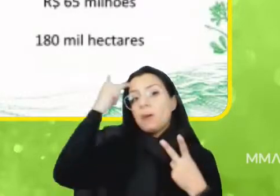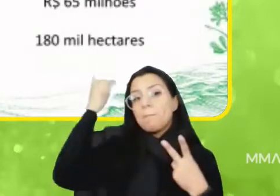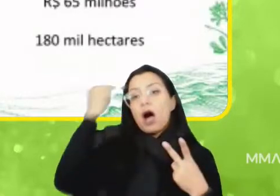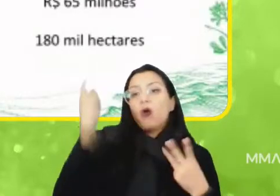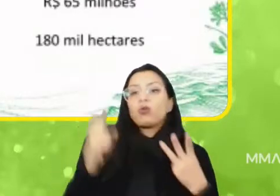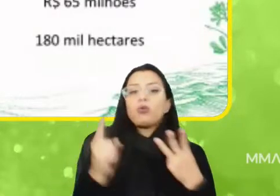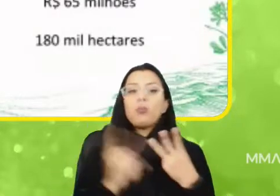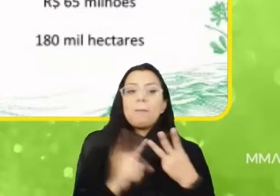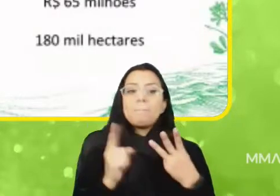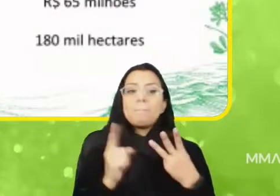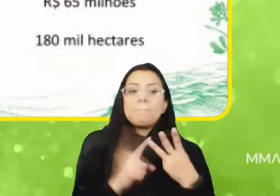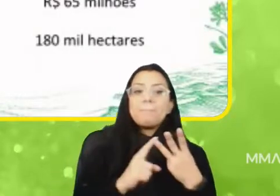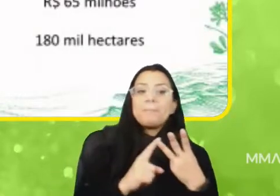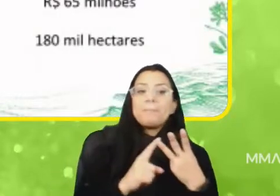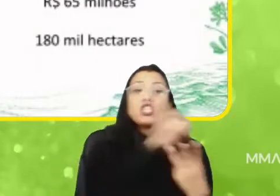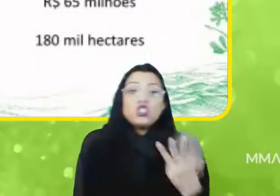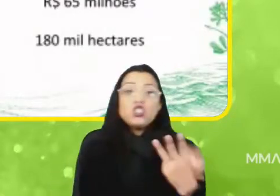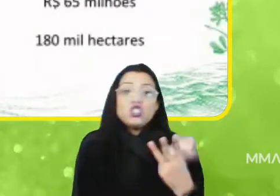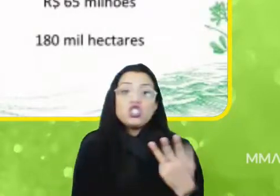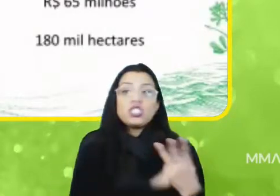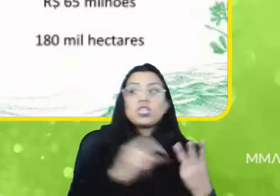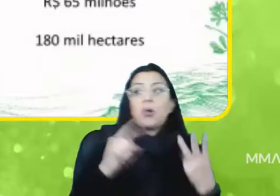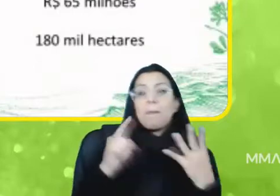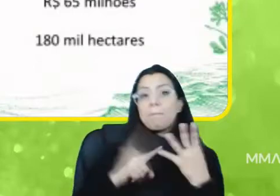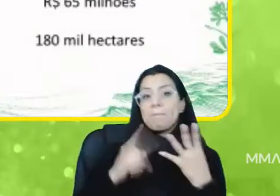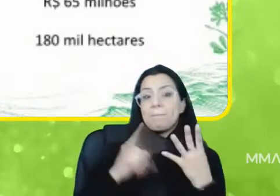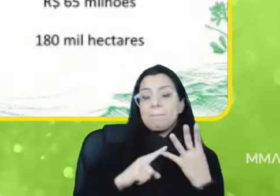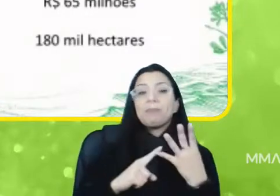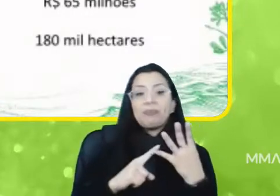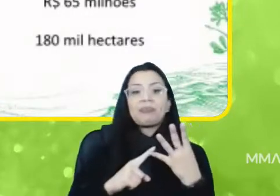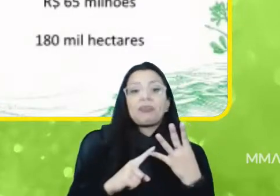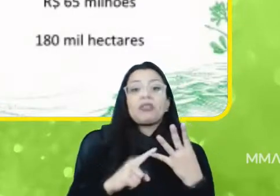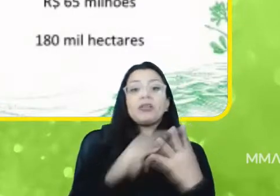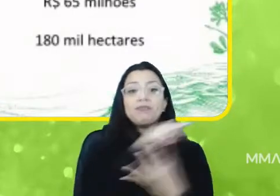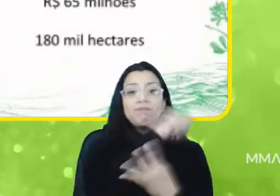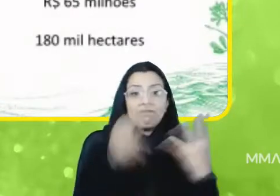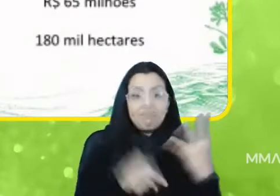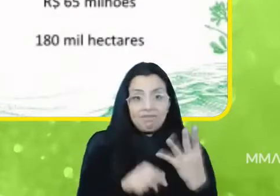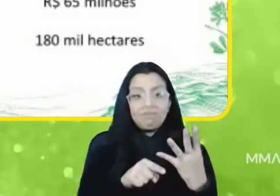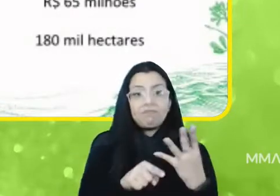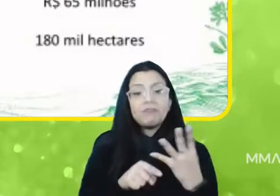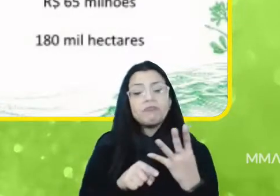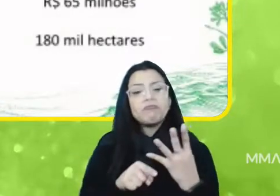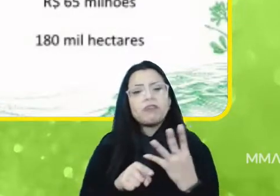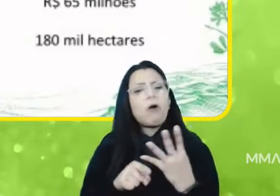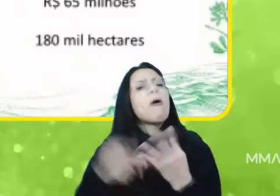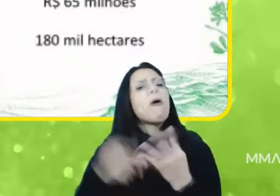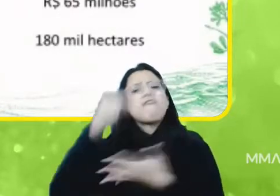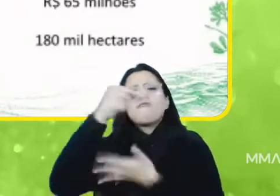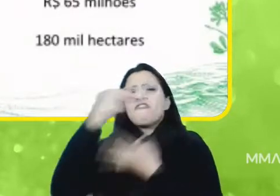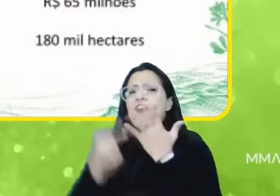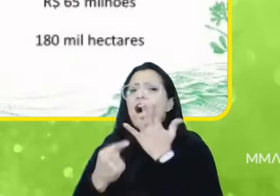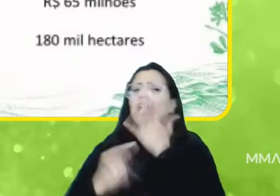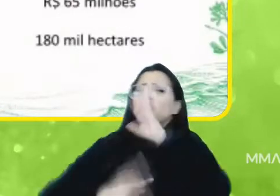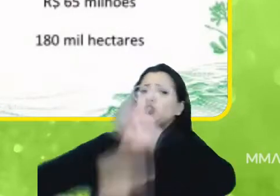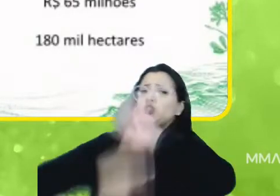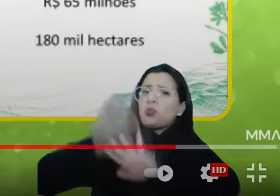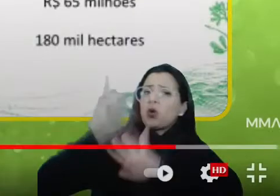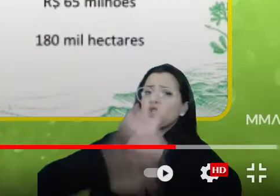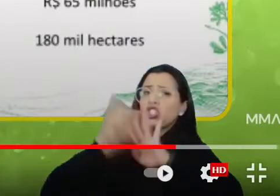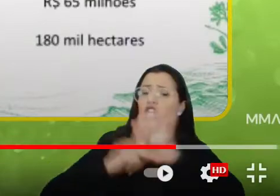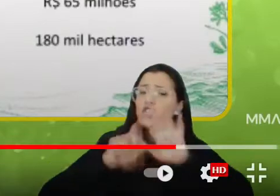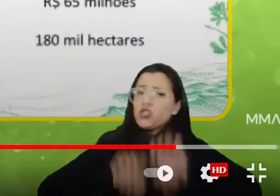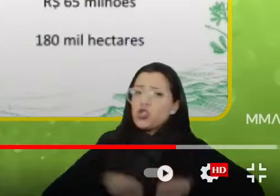Janeiro. Então, são diversas ações, diversas iniciativas para fomentar projetos de recuperação, culminando aí